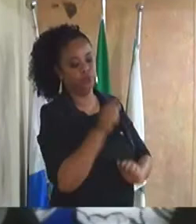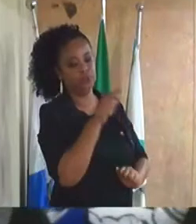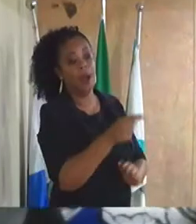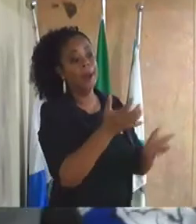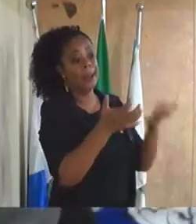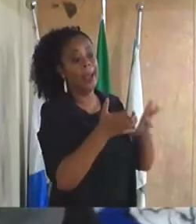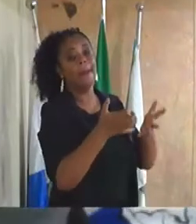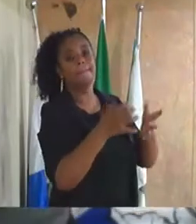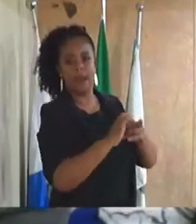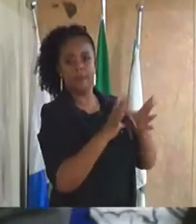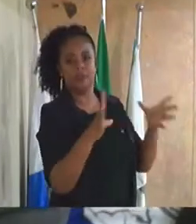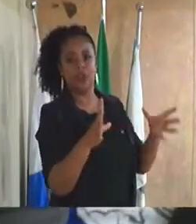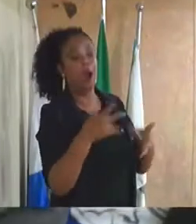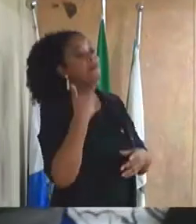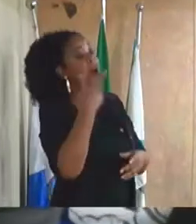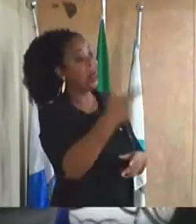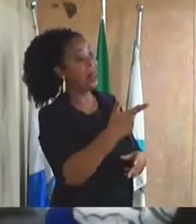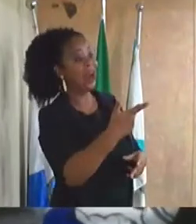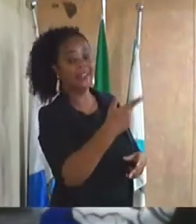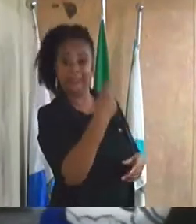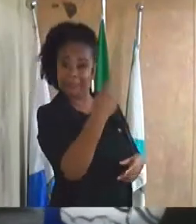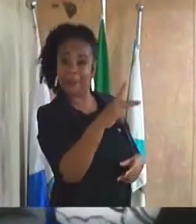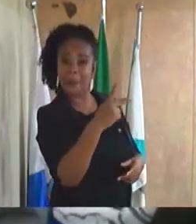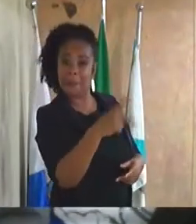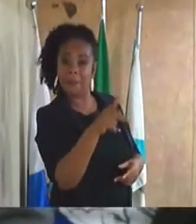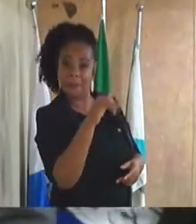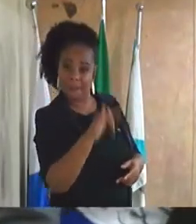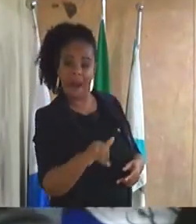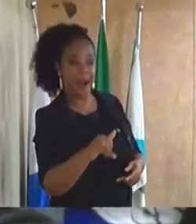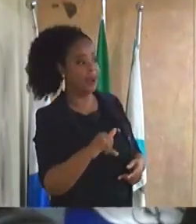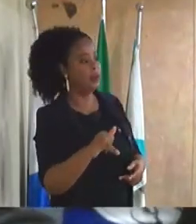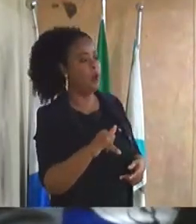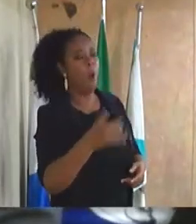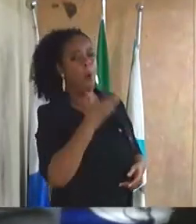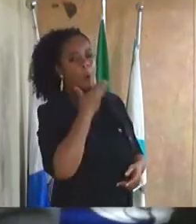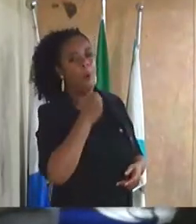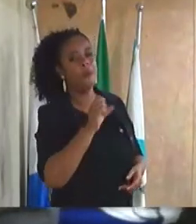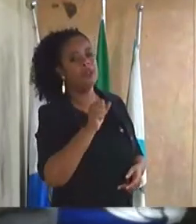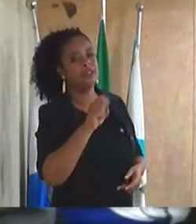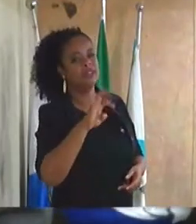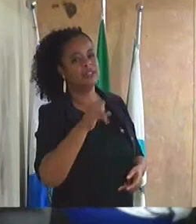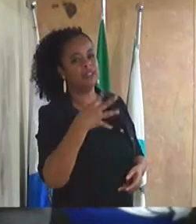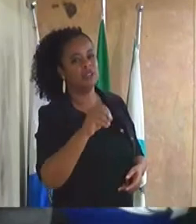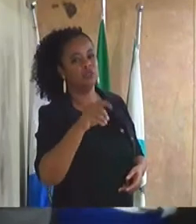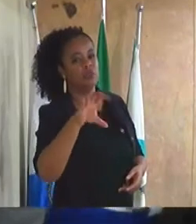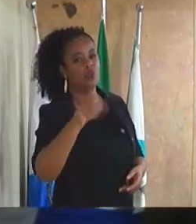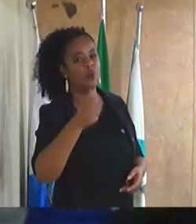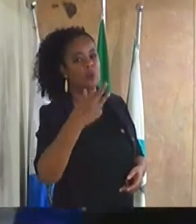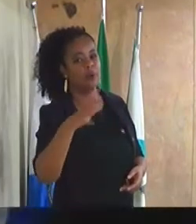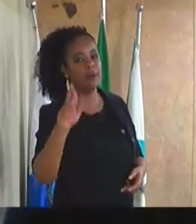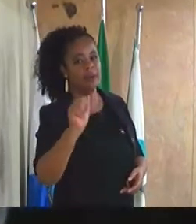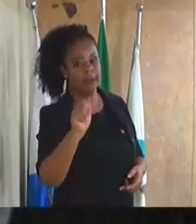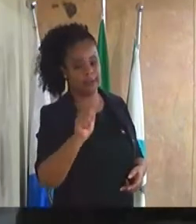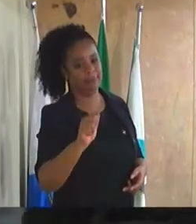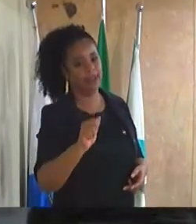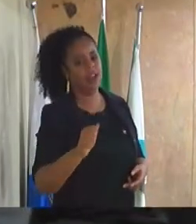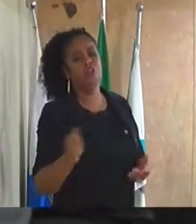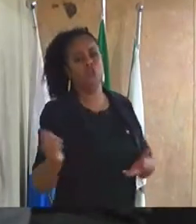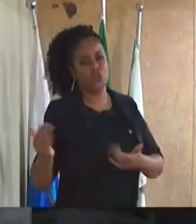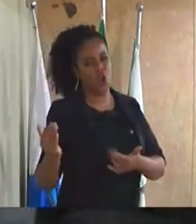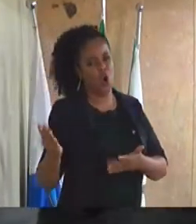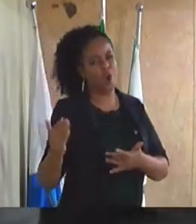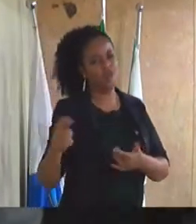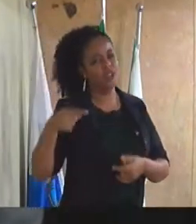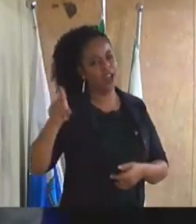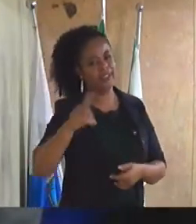permissão para falar do teu pai seu Sérgio Correia né passava lá no DPO muito jovem hein Tomás lá em